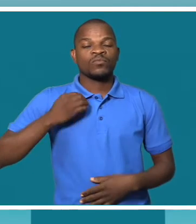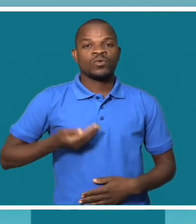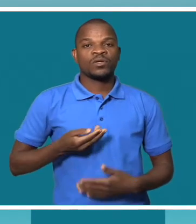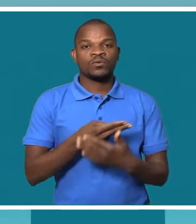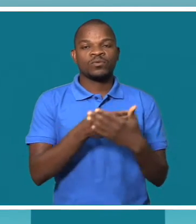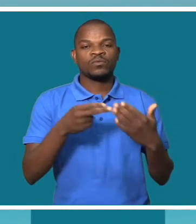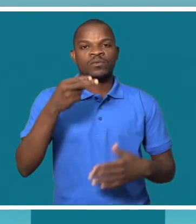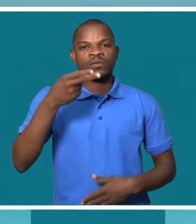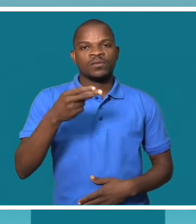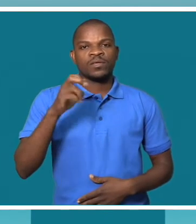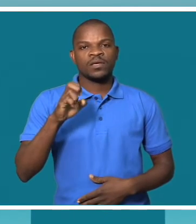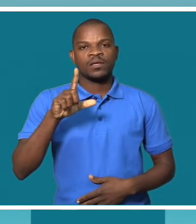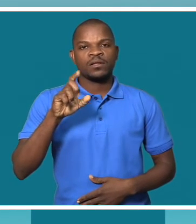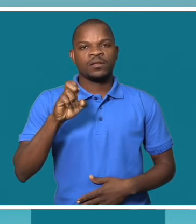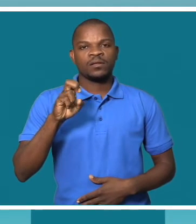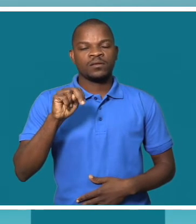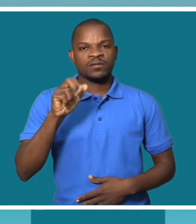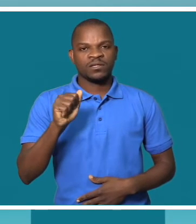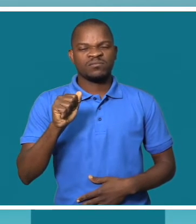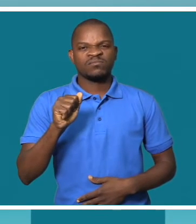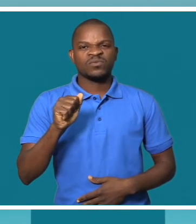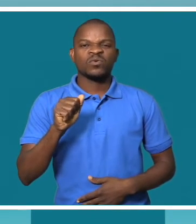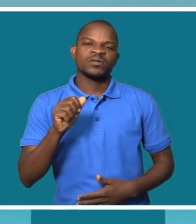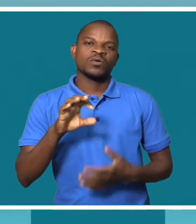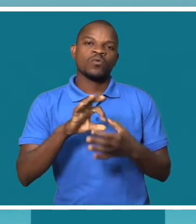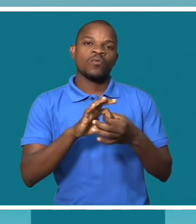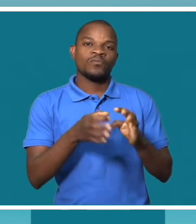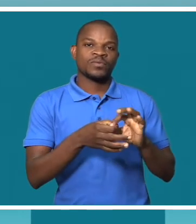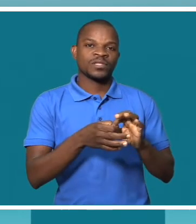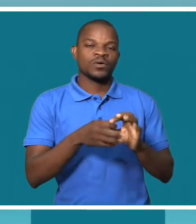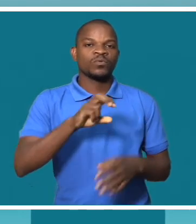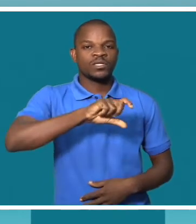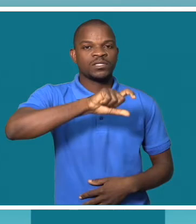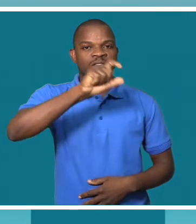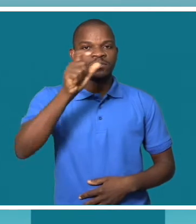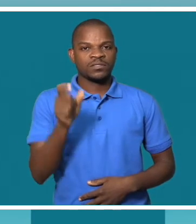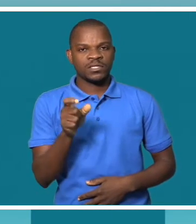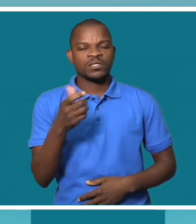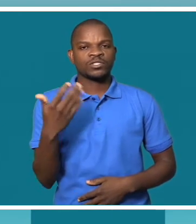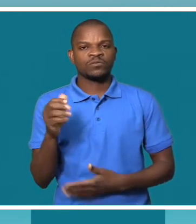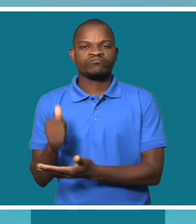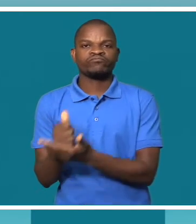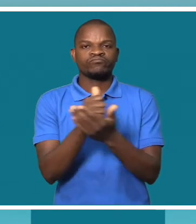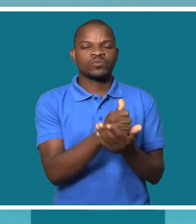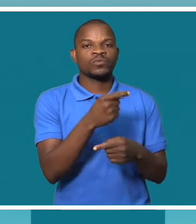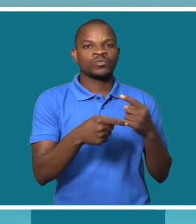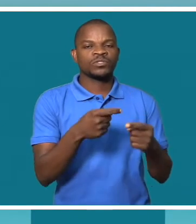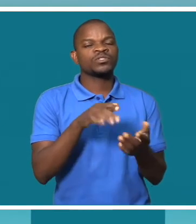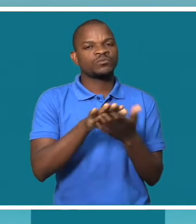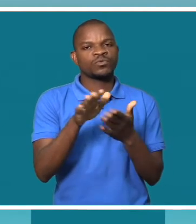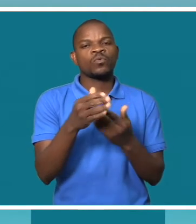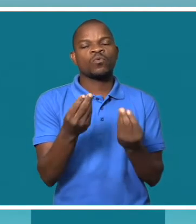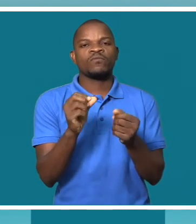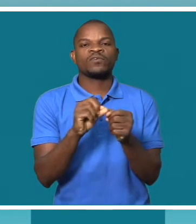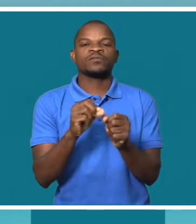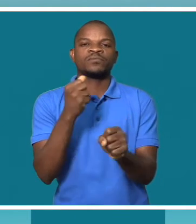Agência da Cooperação Italiana, financiadora do projeto, explica o motivo para trabalhar com esta camada